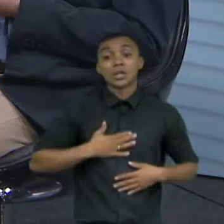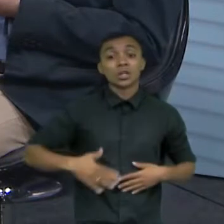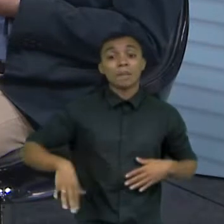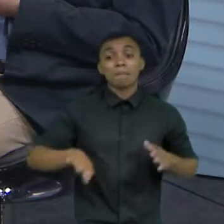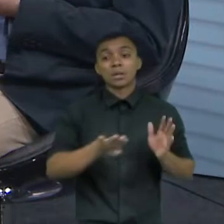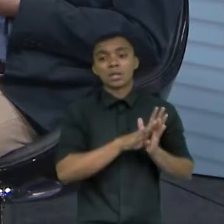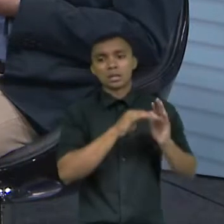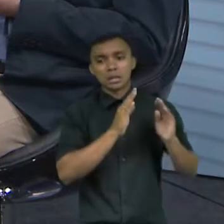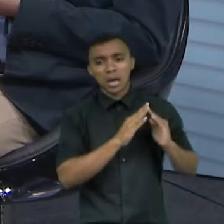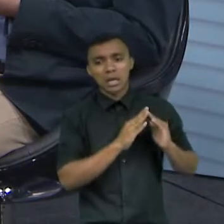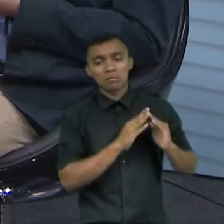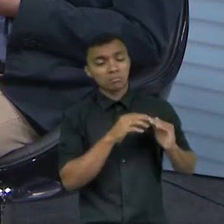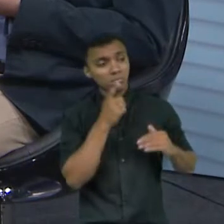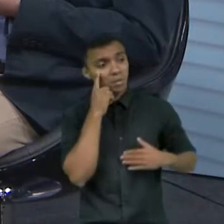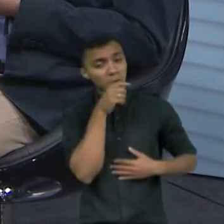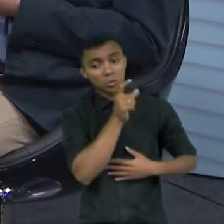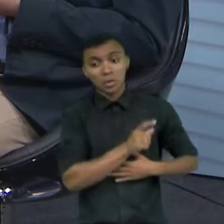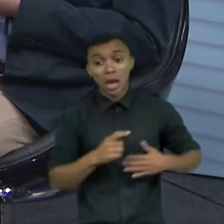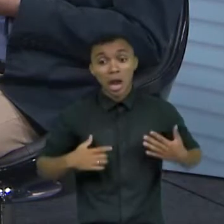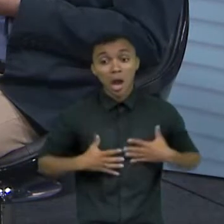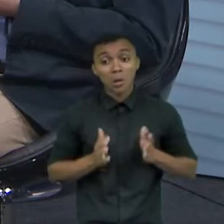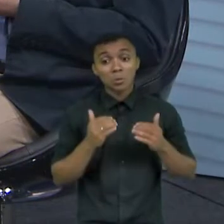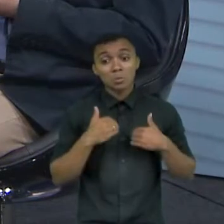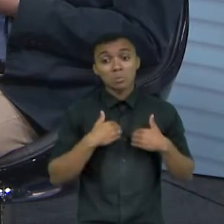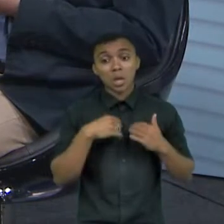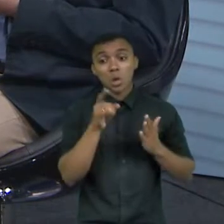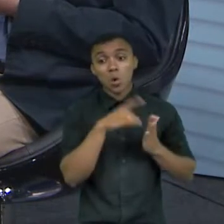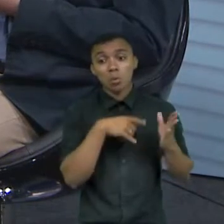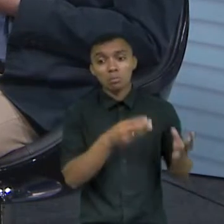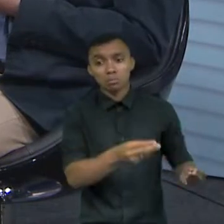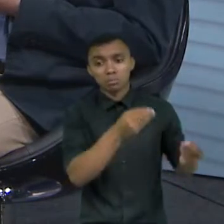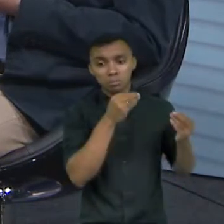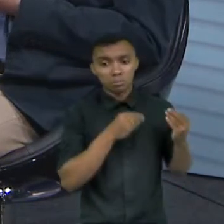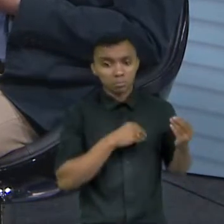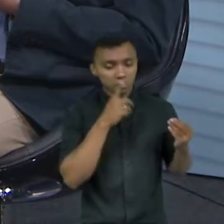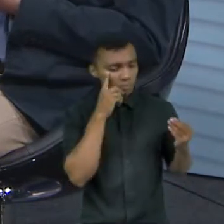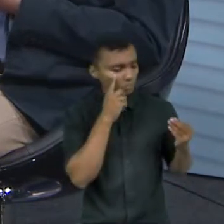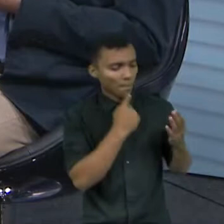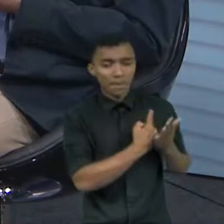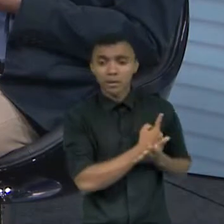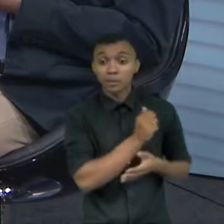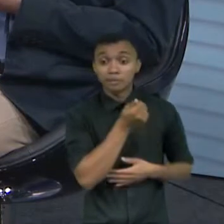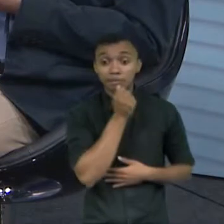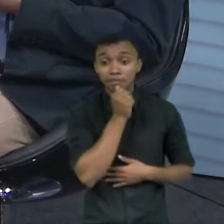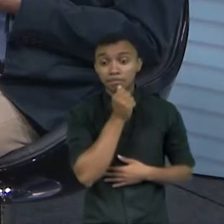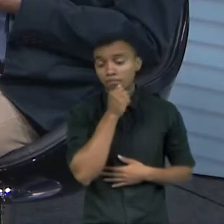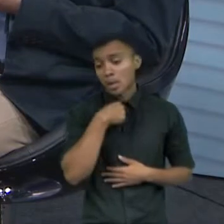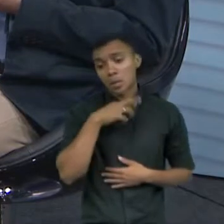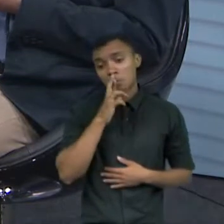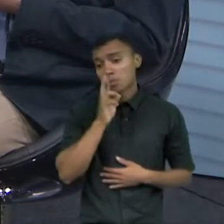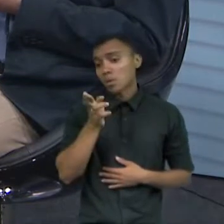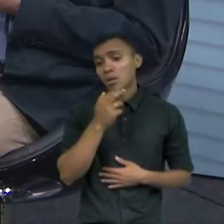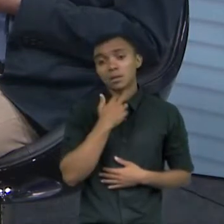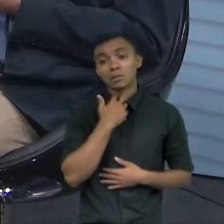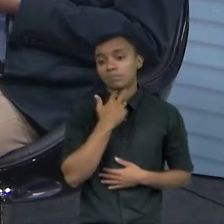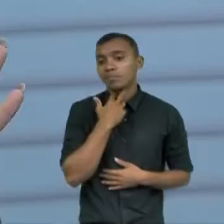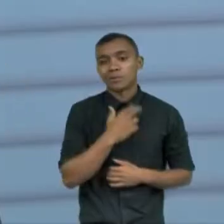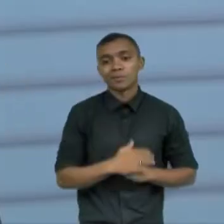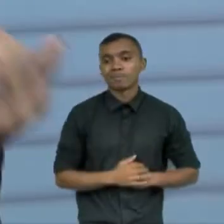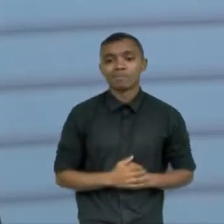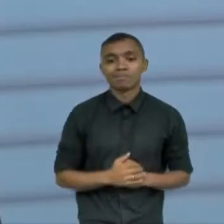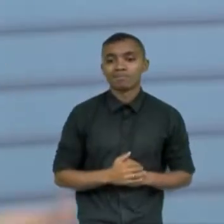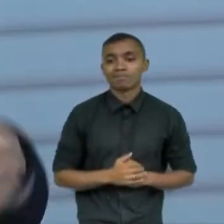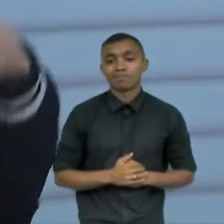autista mas o formulário que chegou para mim não tinha a opção de perguntar então eu já não posso dizer eu não posso incluir